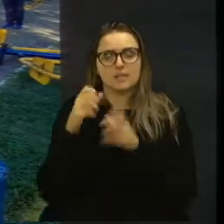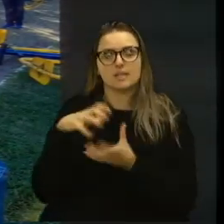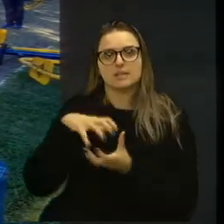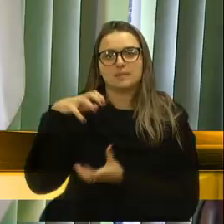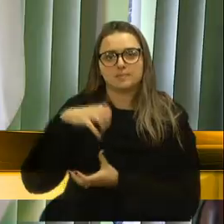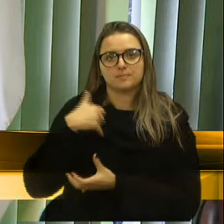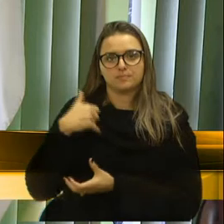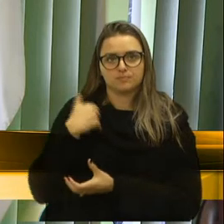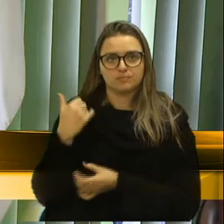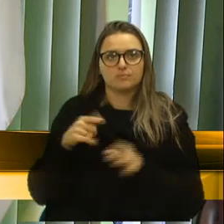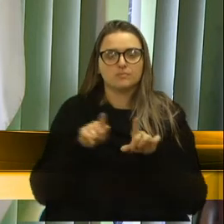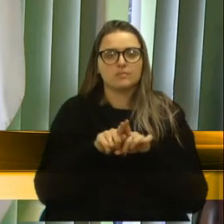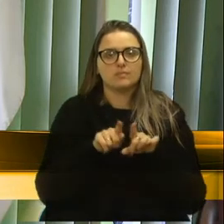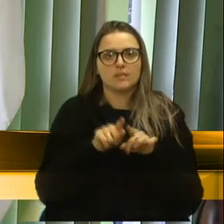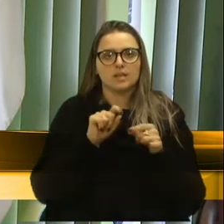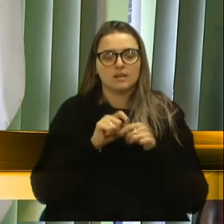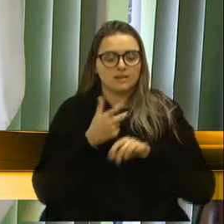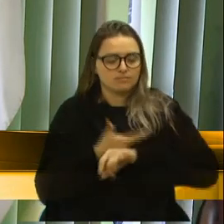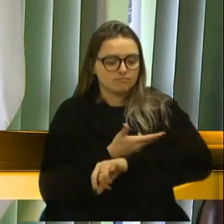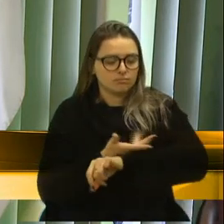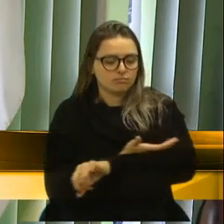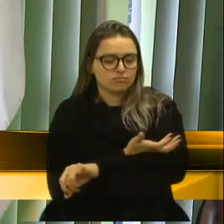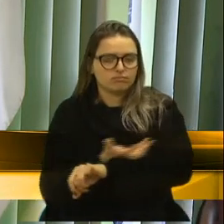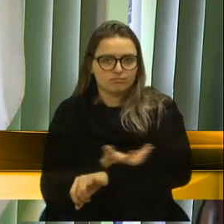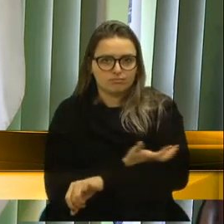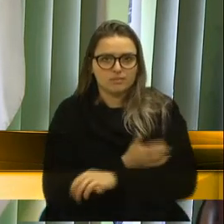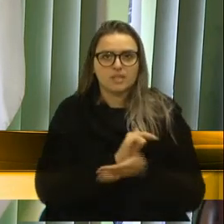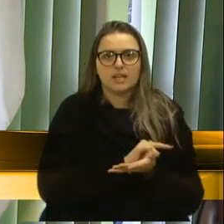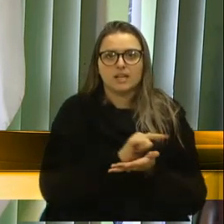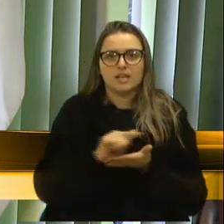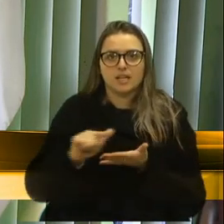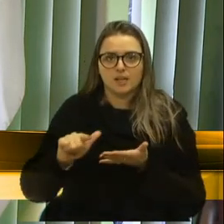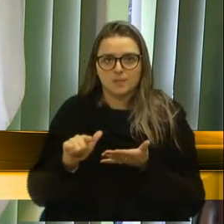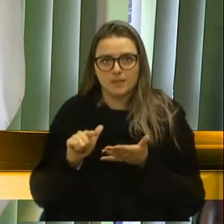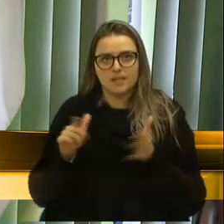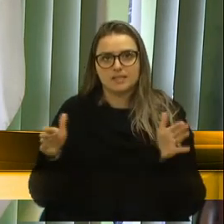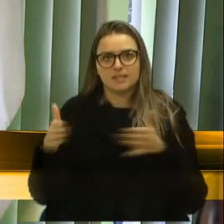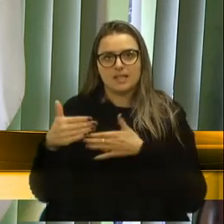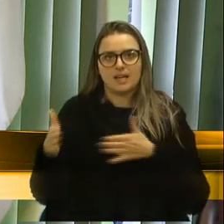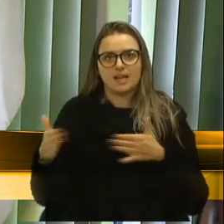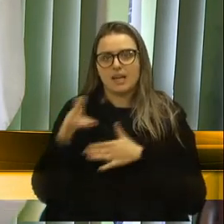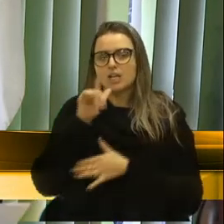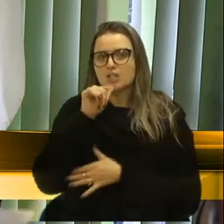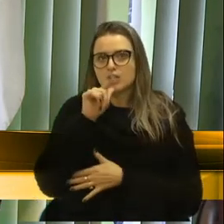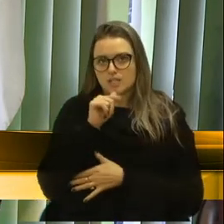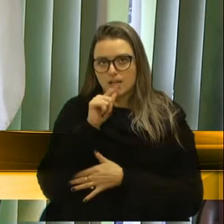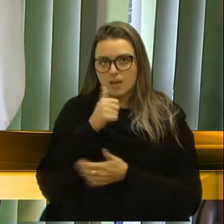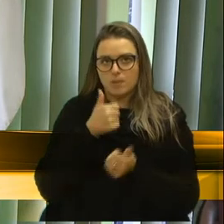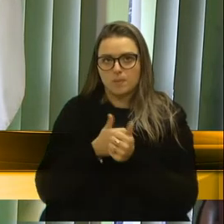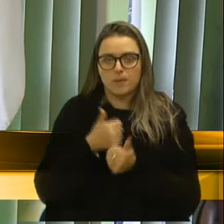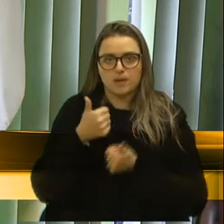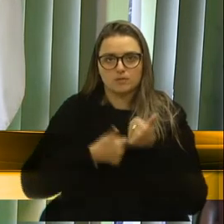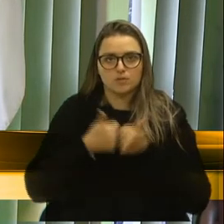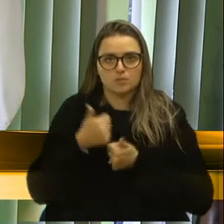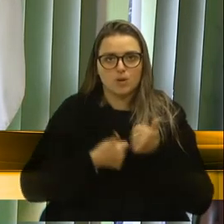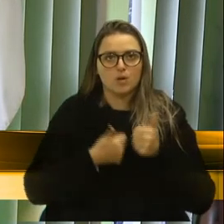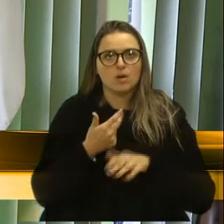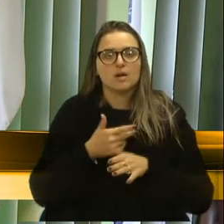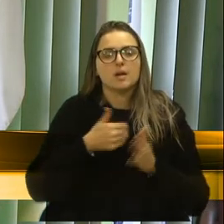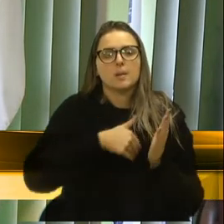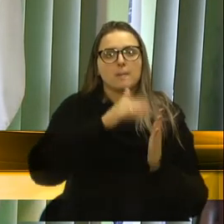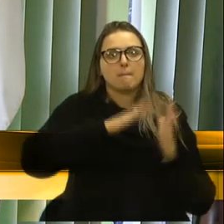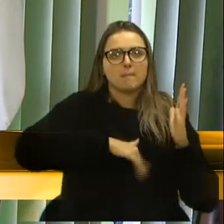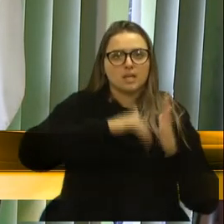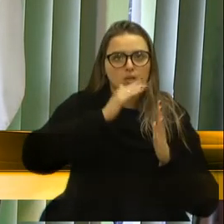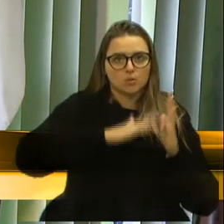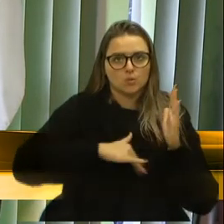fez o corte de grama, limpeza da caixa d'água junto ao campo de futebol, corte de grama, a pintura